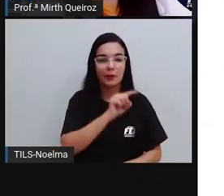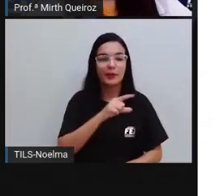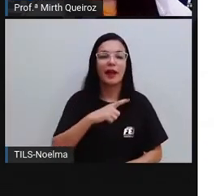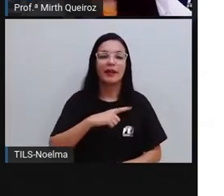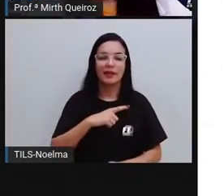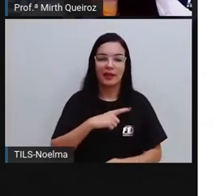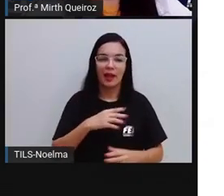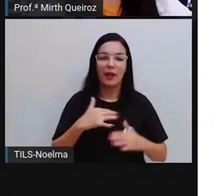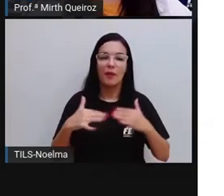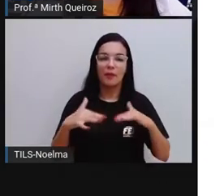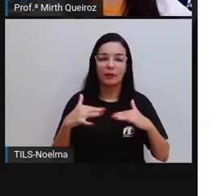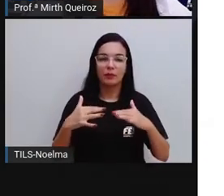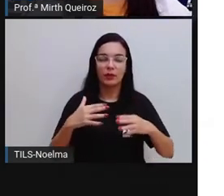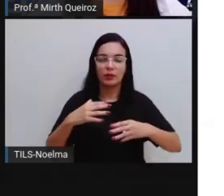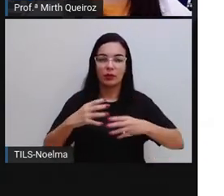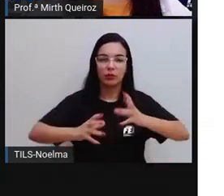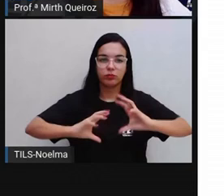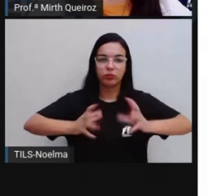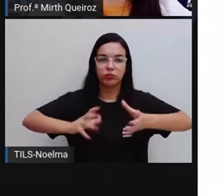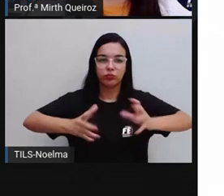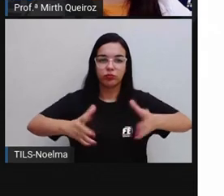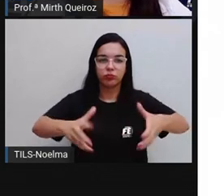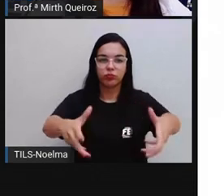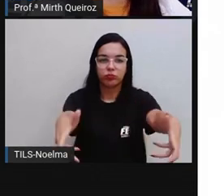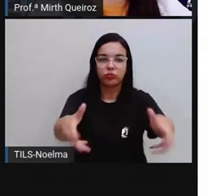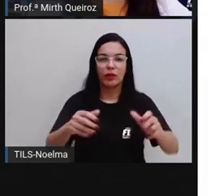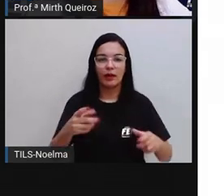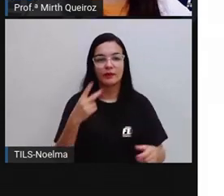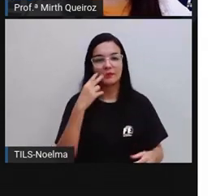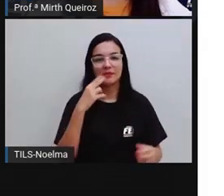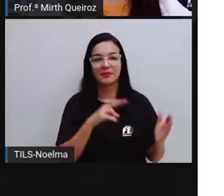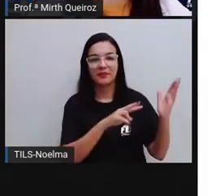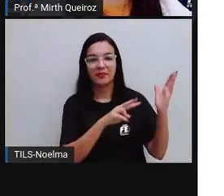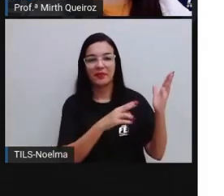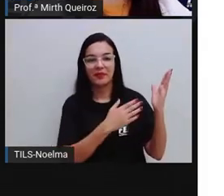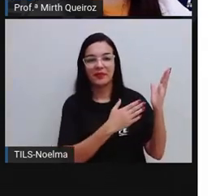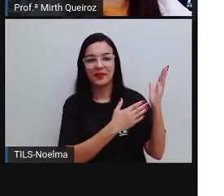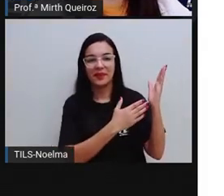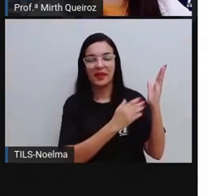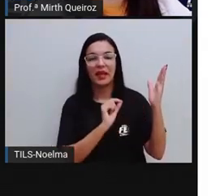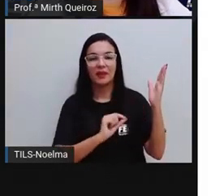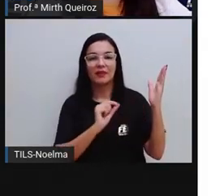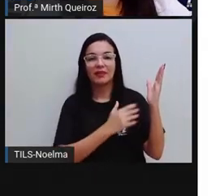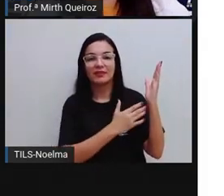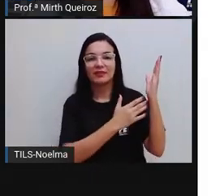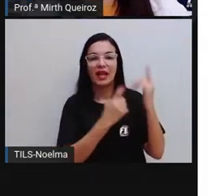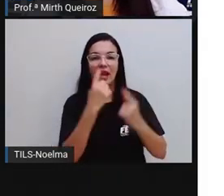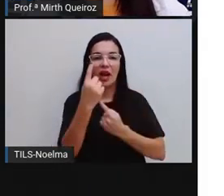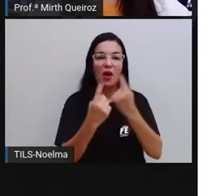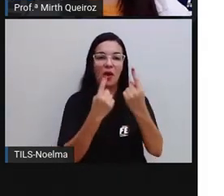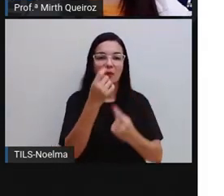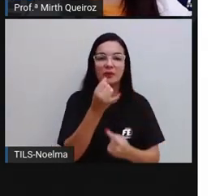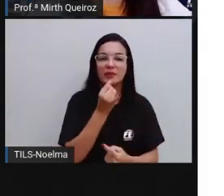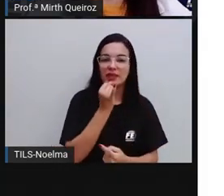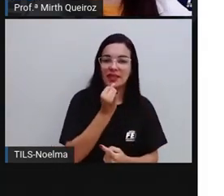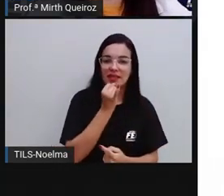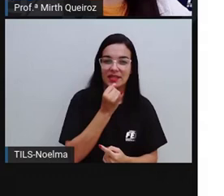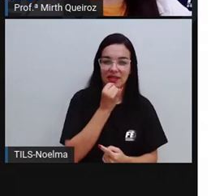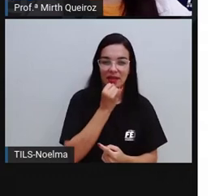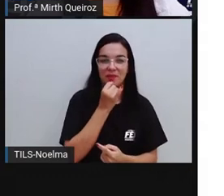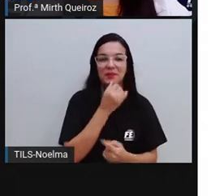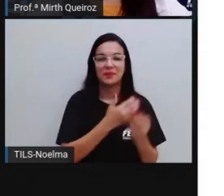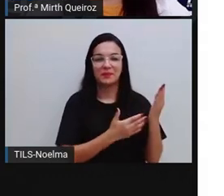de girar sobre uma superfície. E aqui, a gente vai falar sobre alguns exemplos de corpos